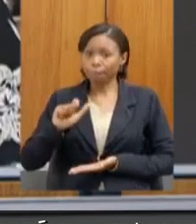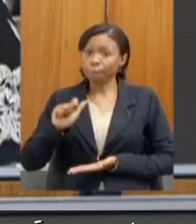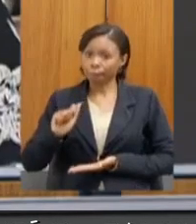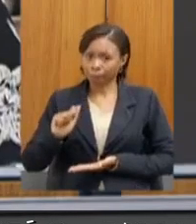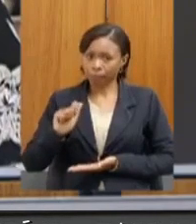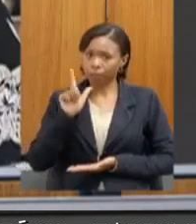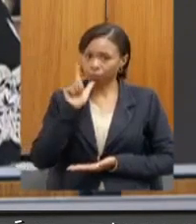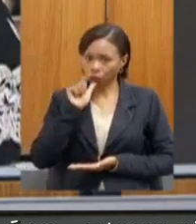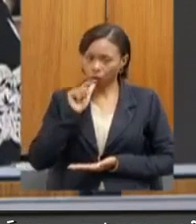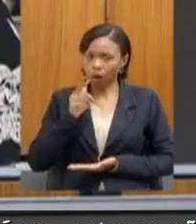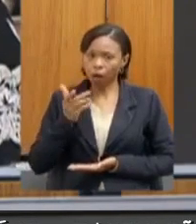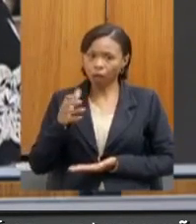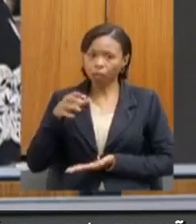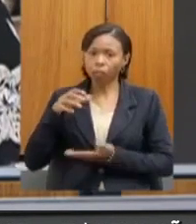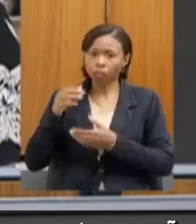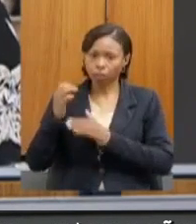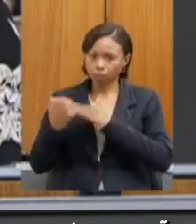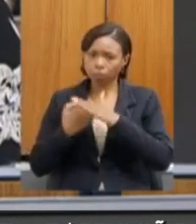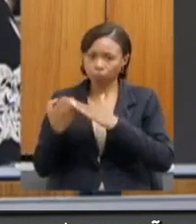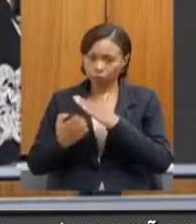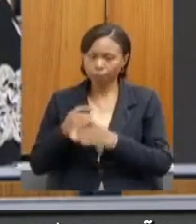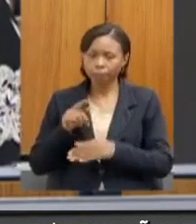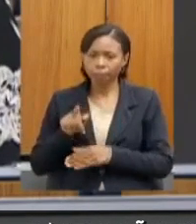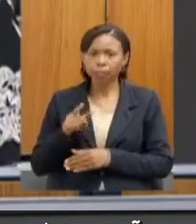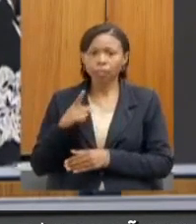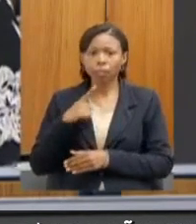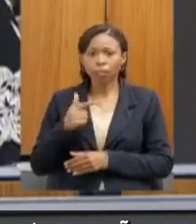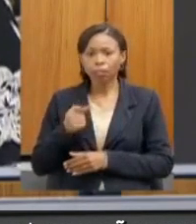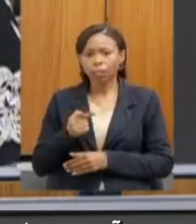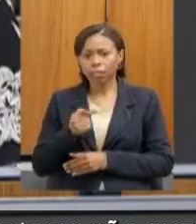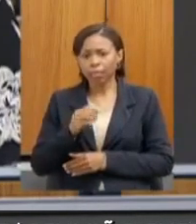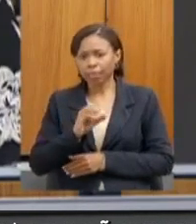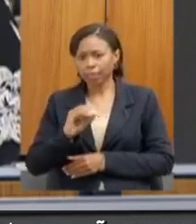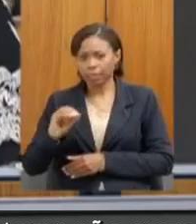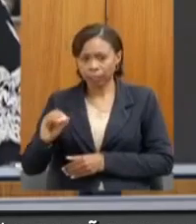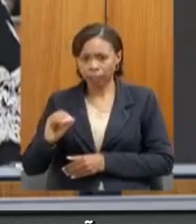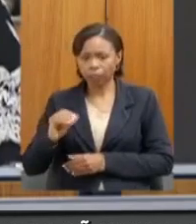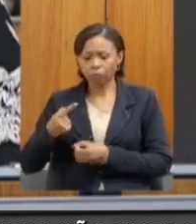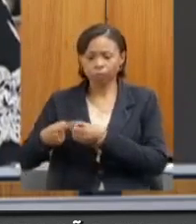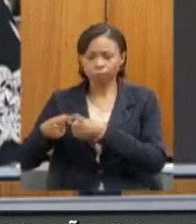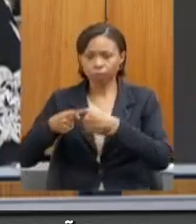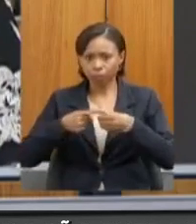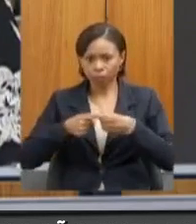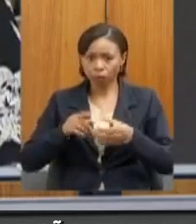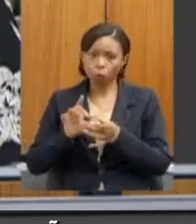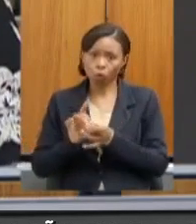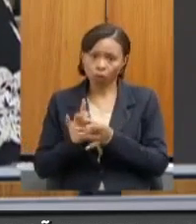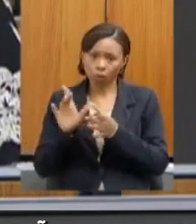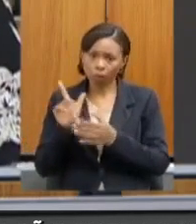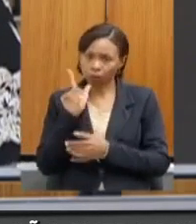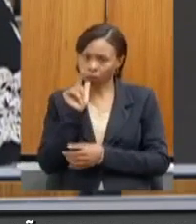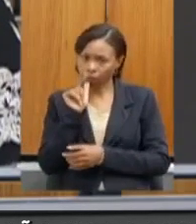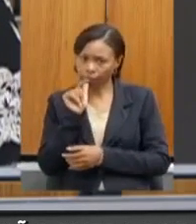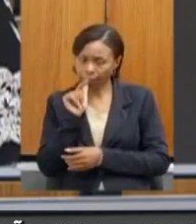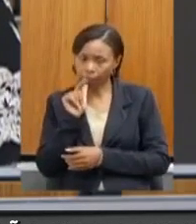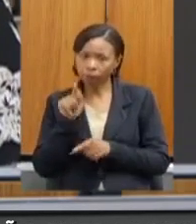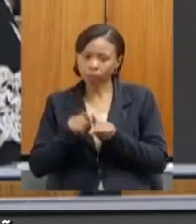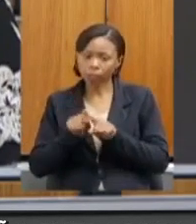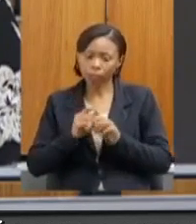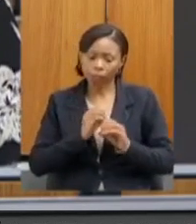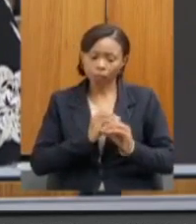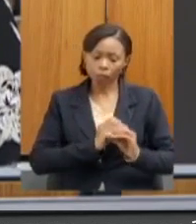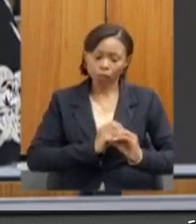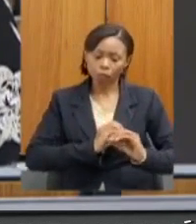tem cerca de 700 municípios com sessão de água e esgotamento sanitário